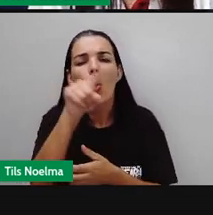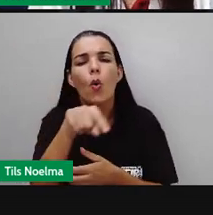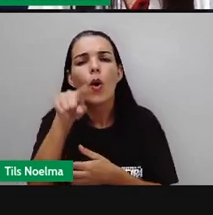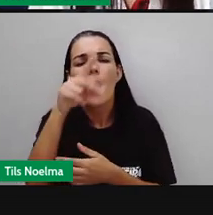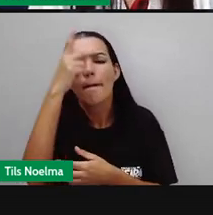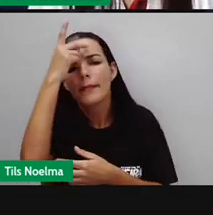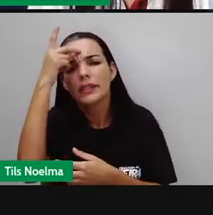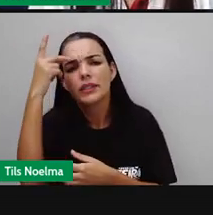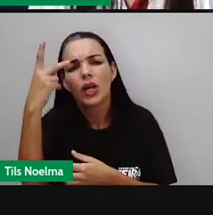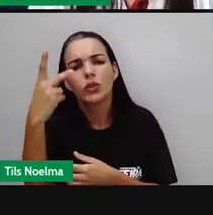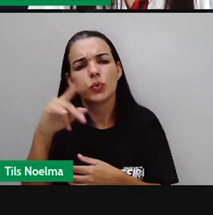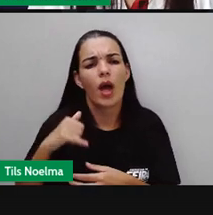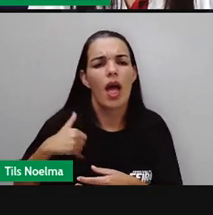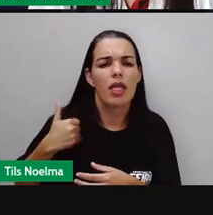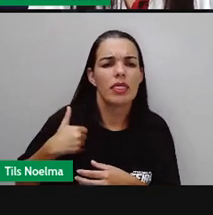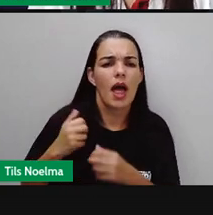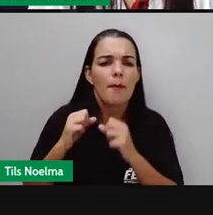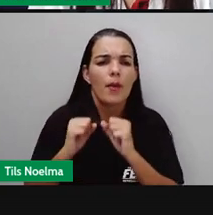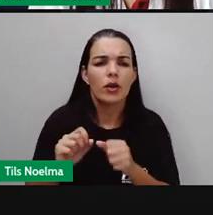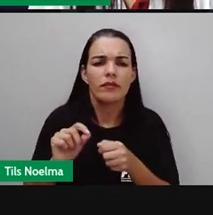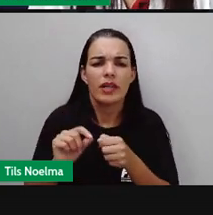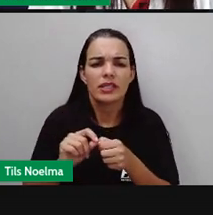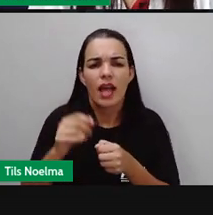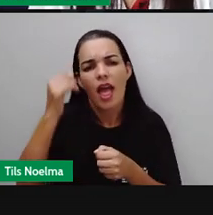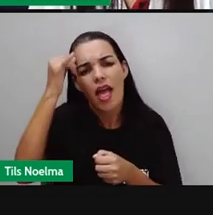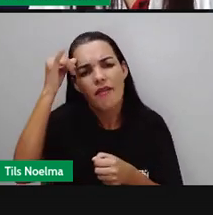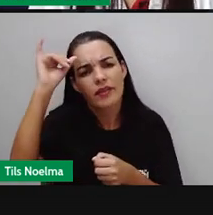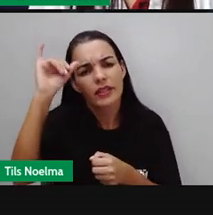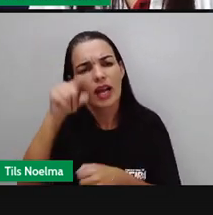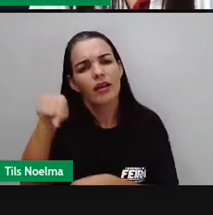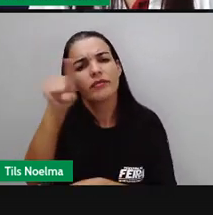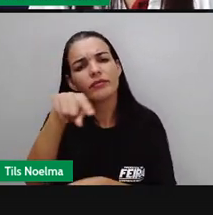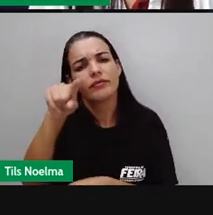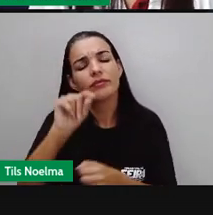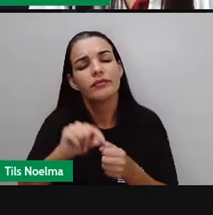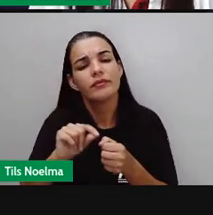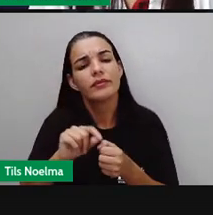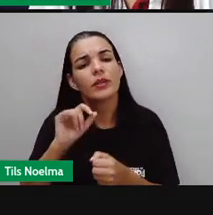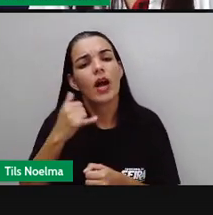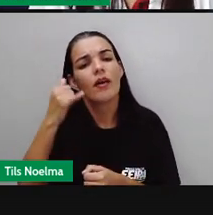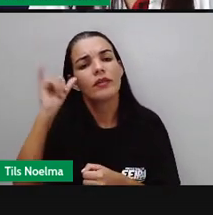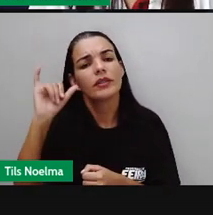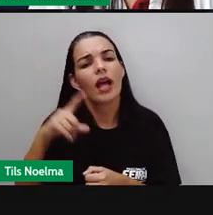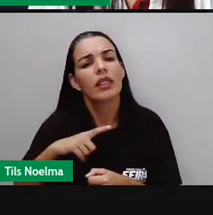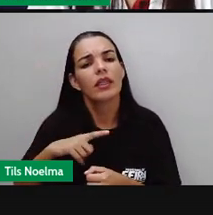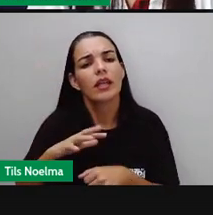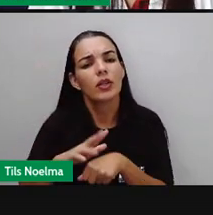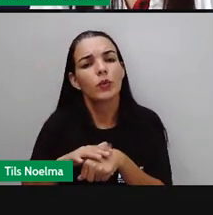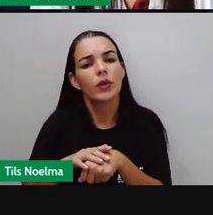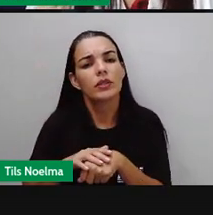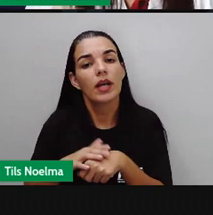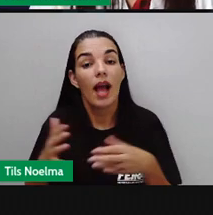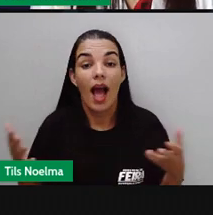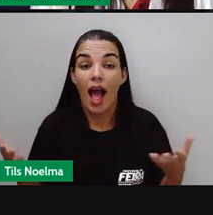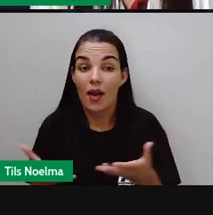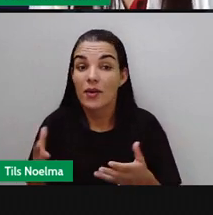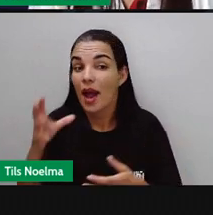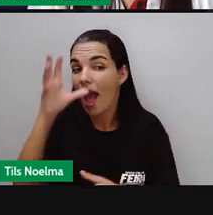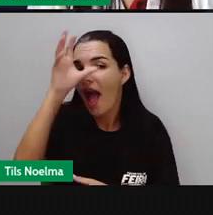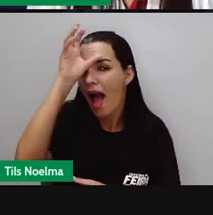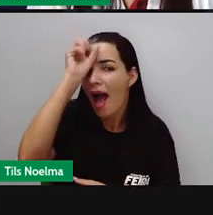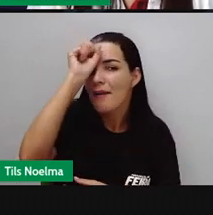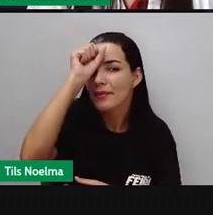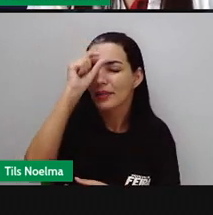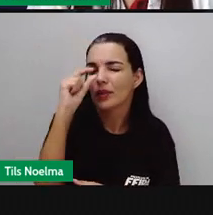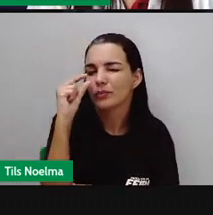fazer para evitar doenças? O que a gente pode fazer para a gente evitar doenças? Nós vamos aprender um